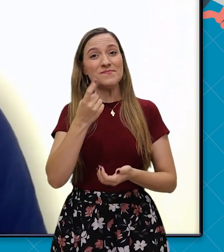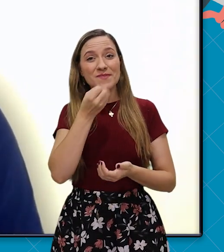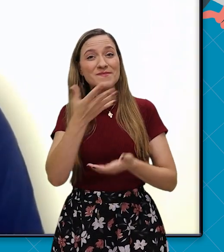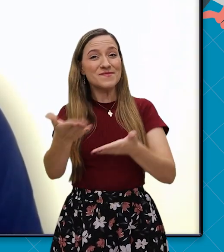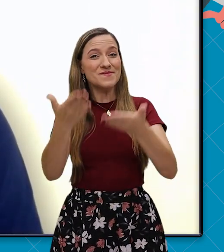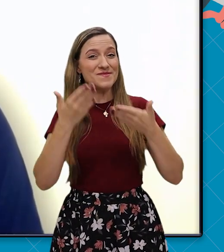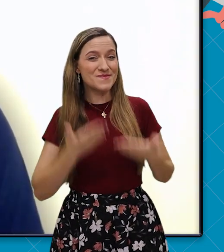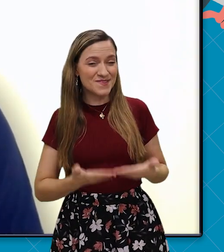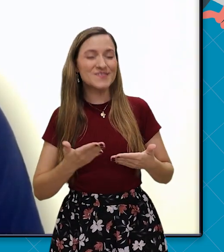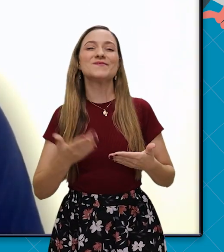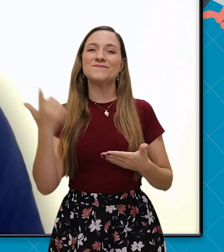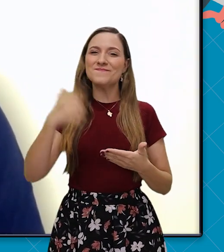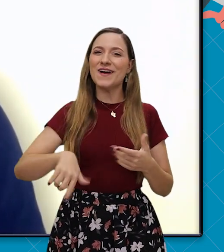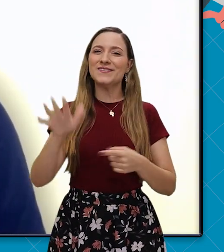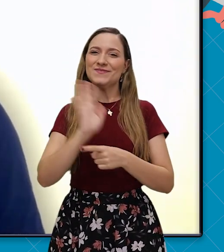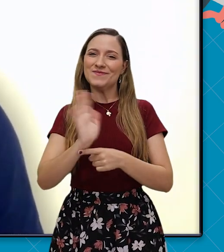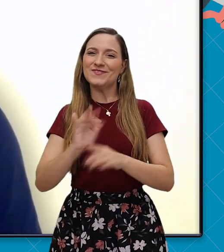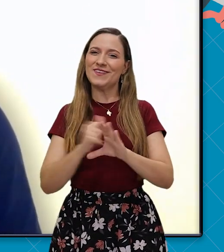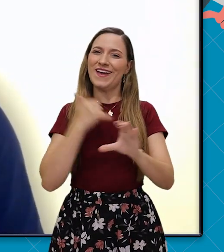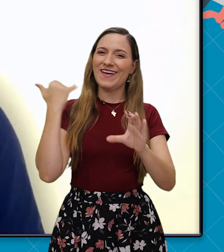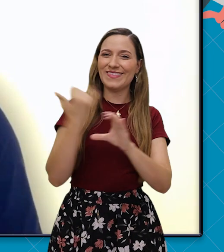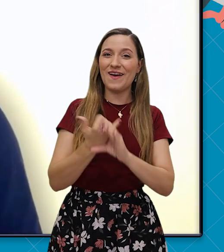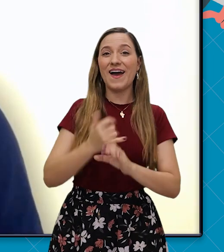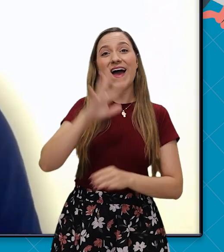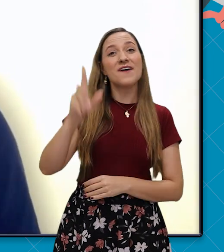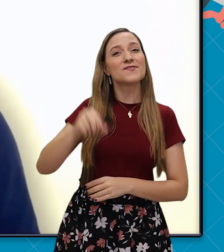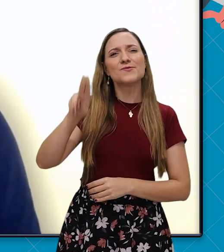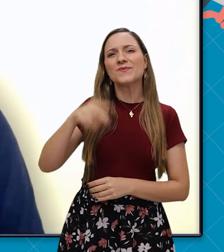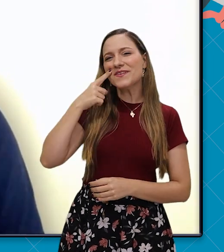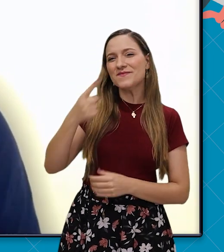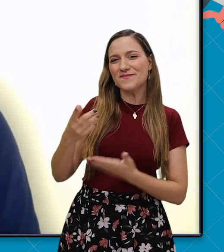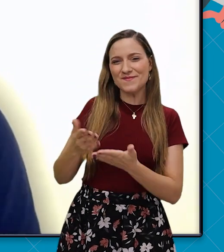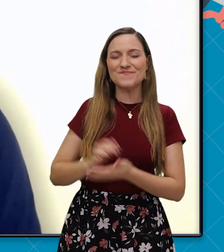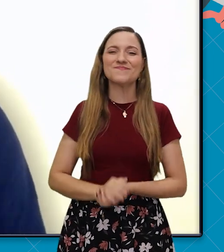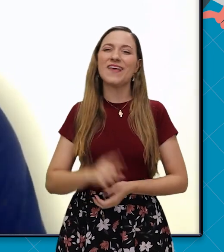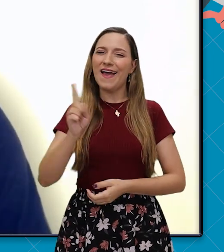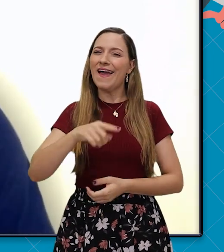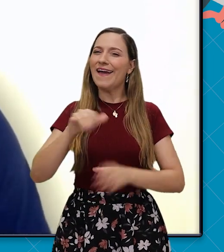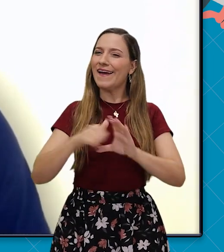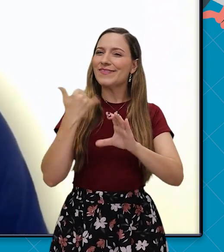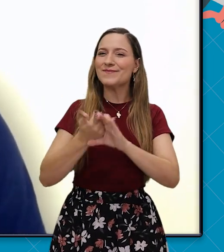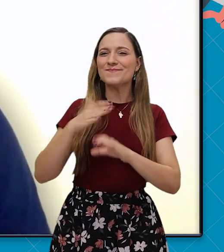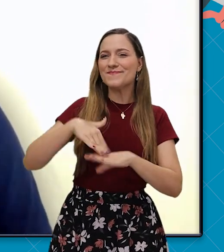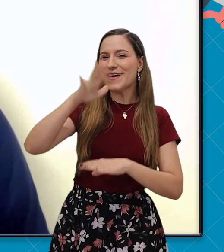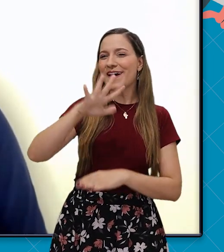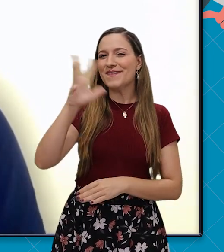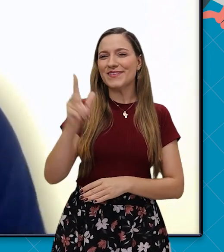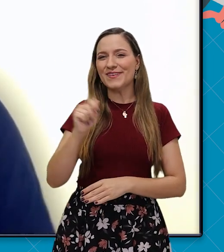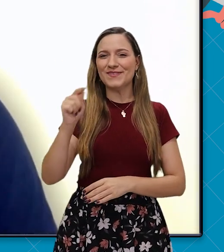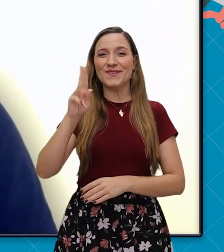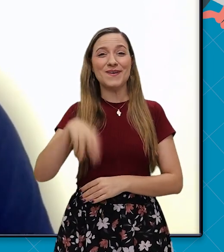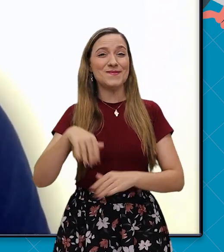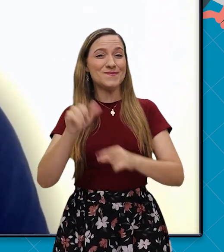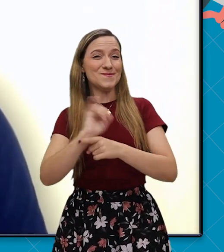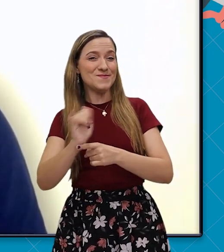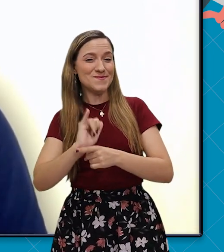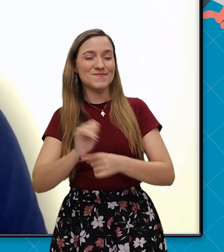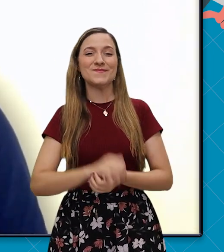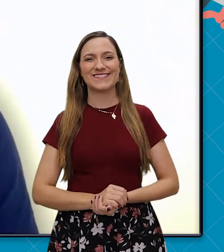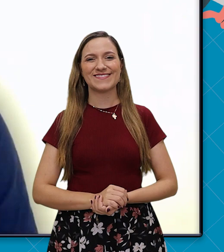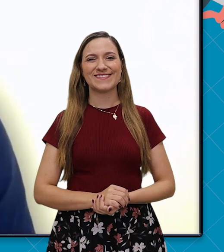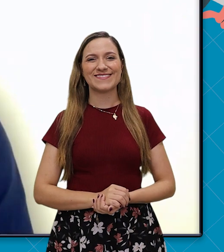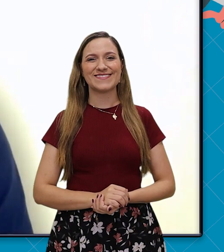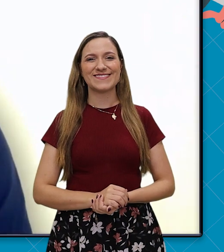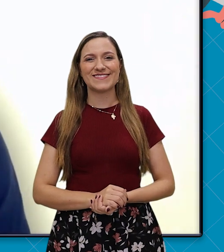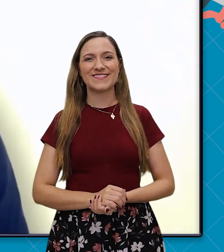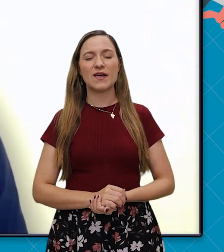Kineb Ismael e seja muito bem-vindo a mais um vídeo do nosso canal África do jeito que nunca vi, o canal mais africano no